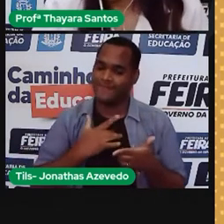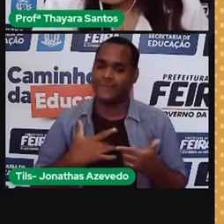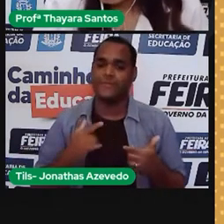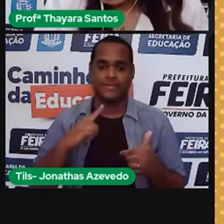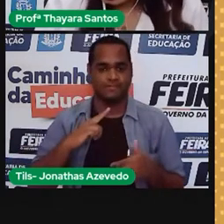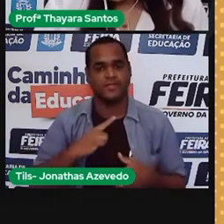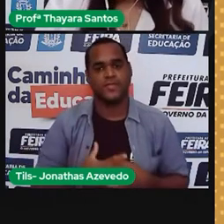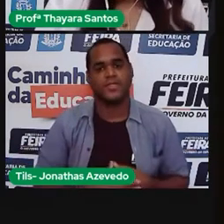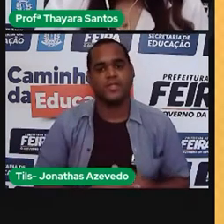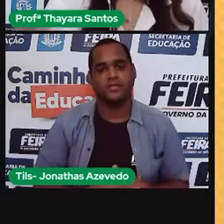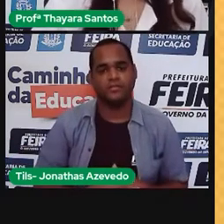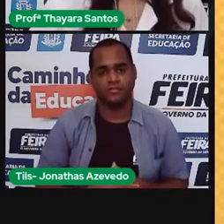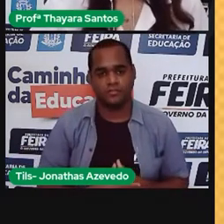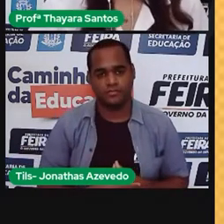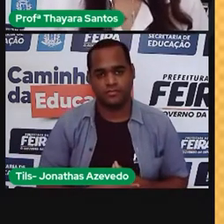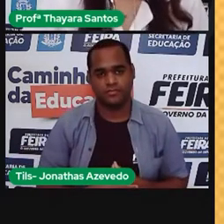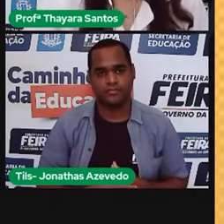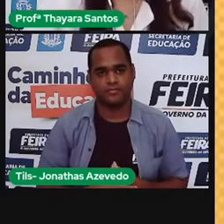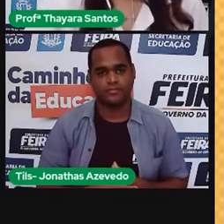tá?